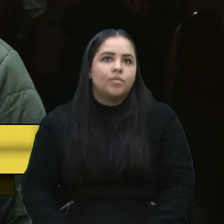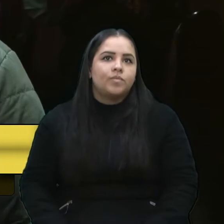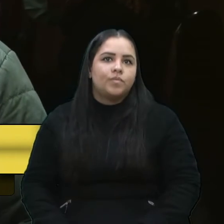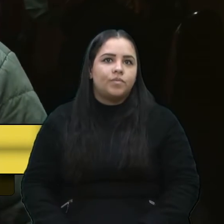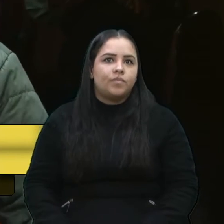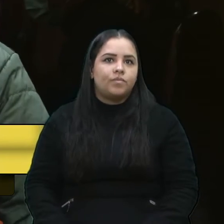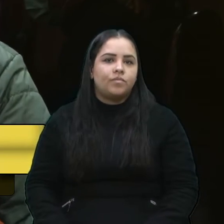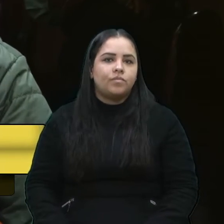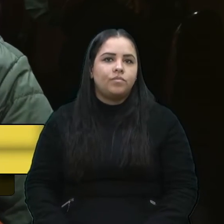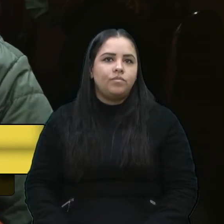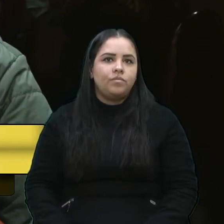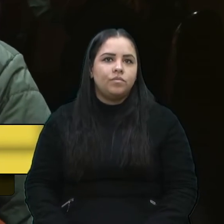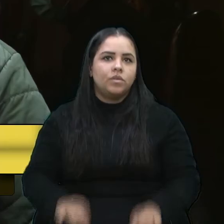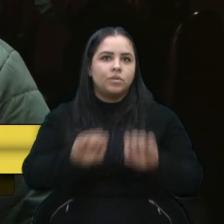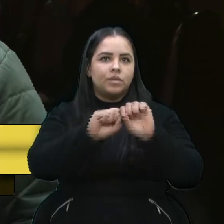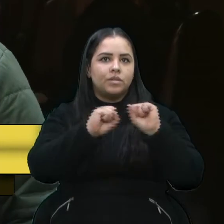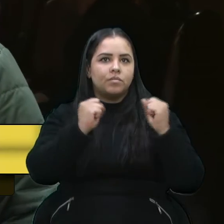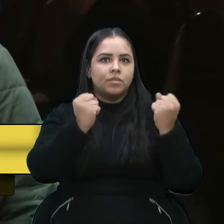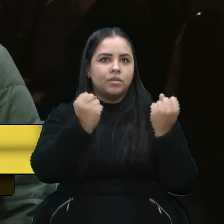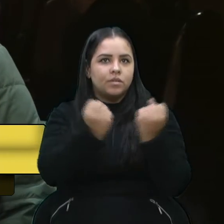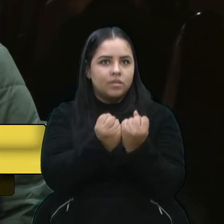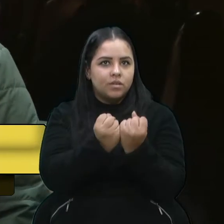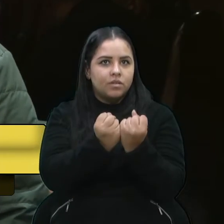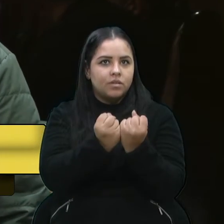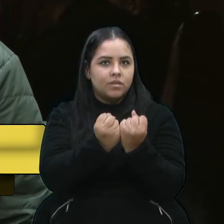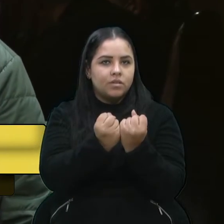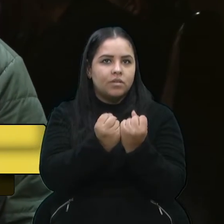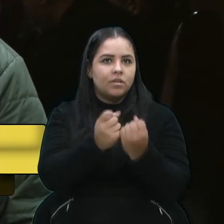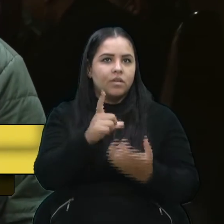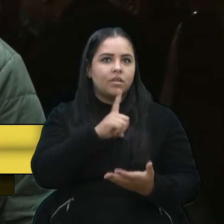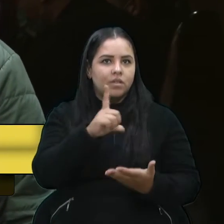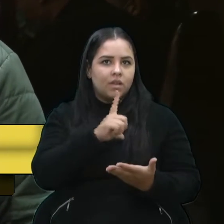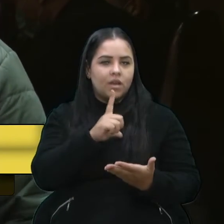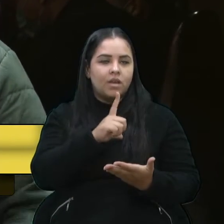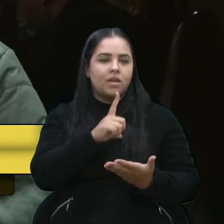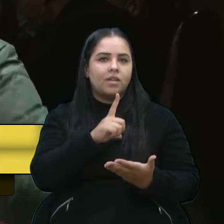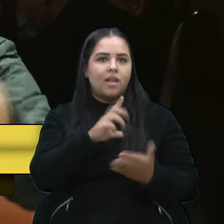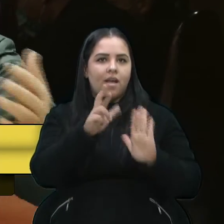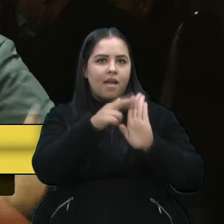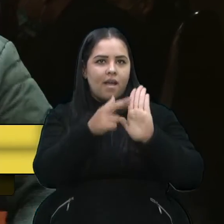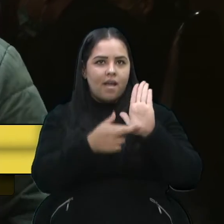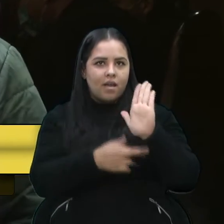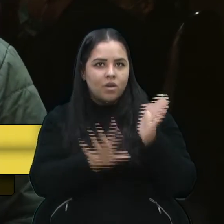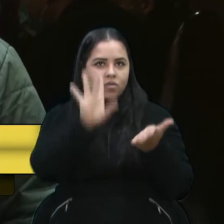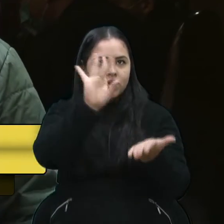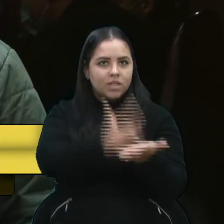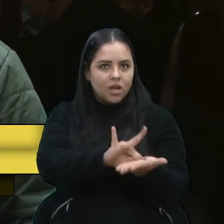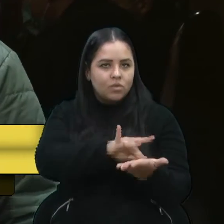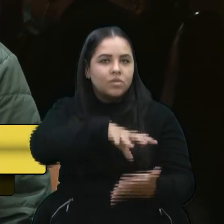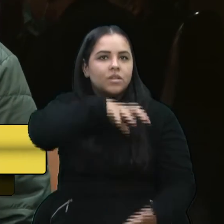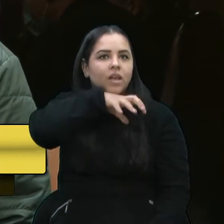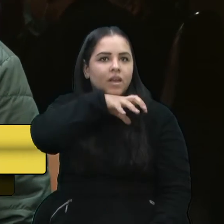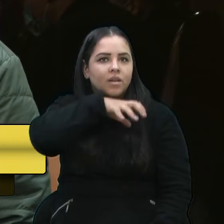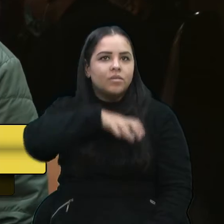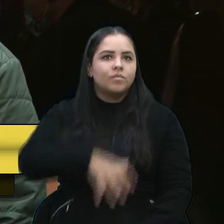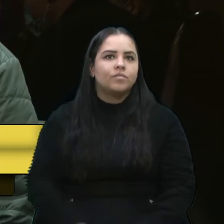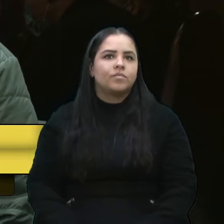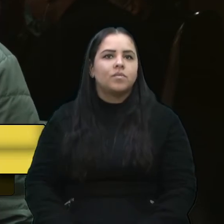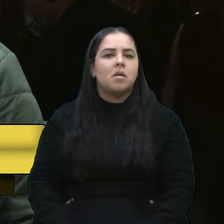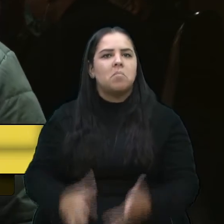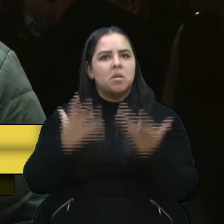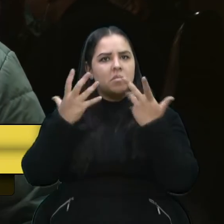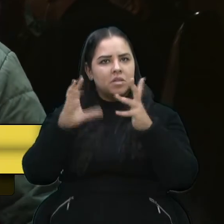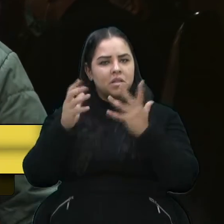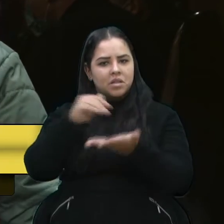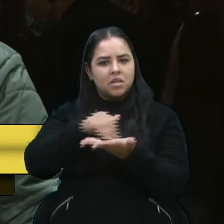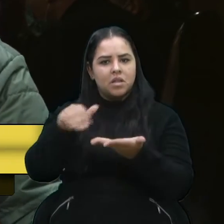O seminário sobre regularização fundiária, né? Eu quero parabenizar aqui o secretário João Esco,